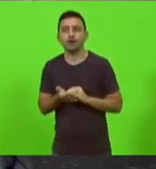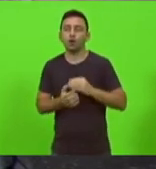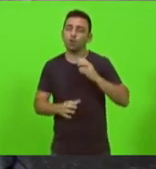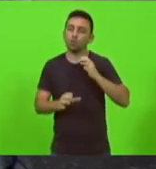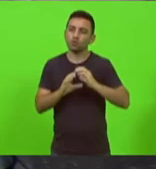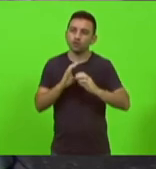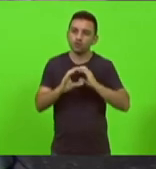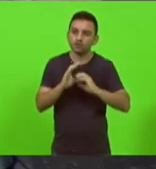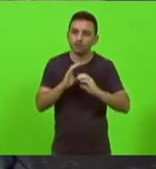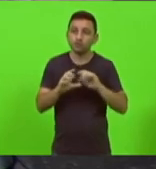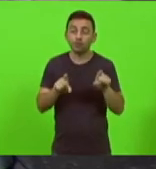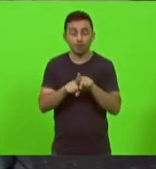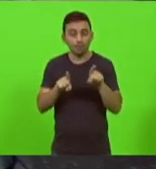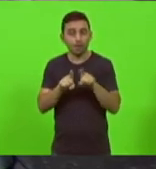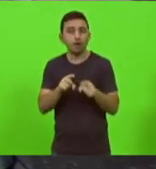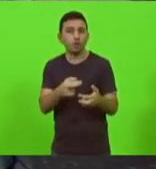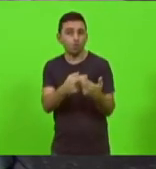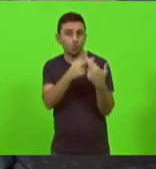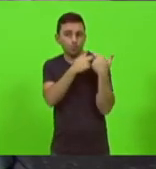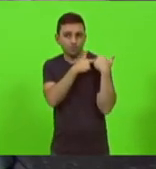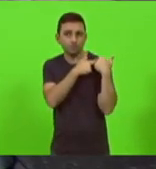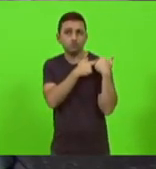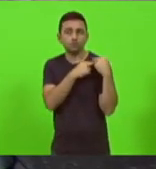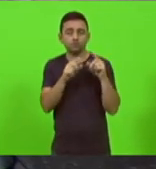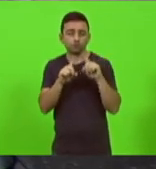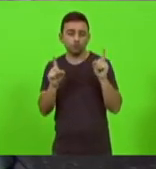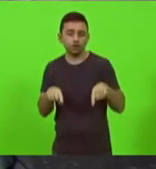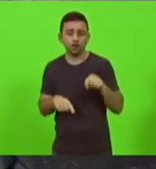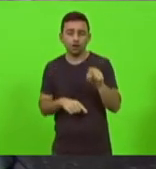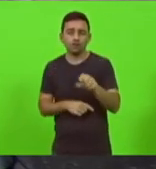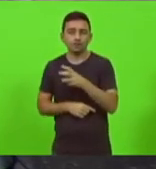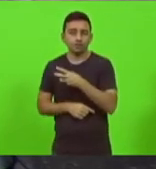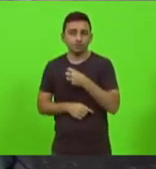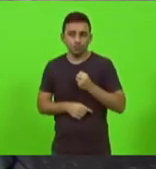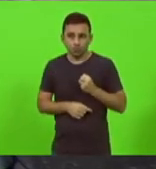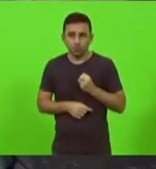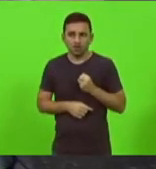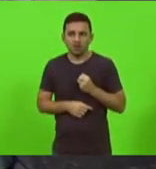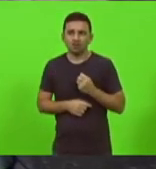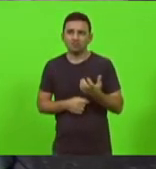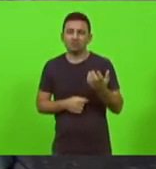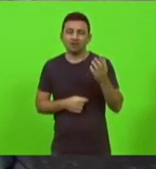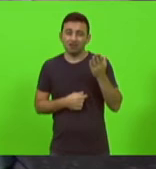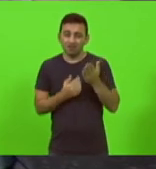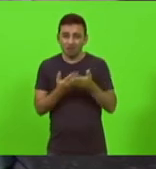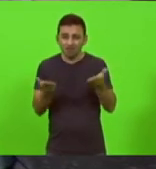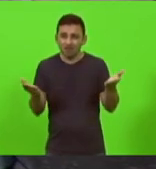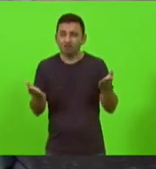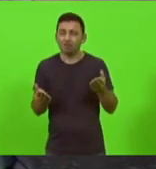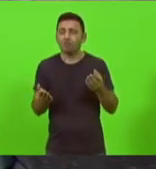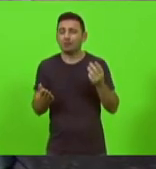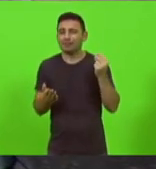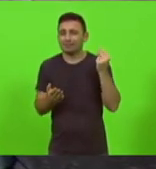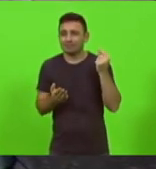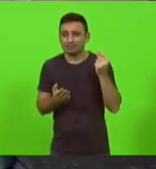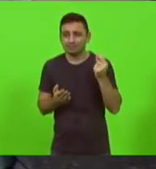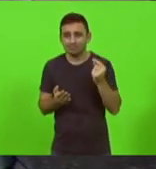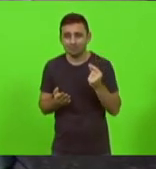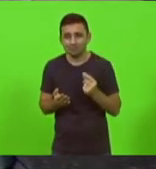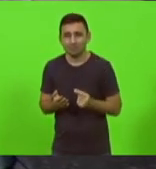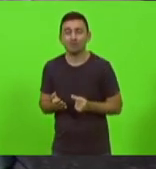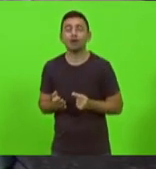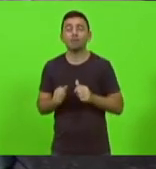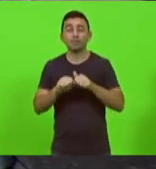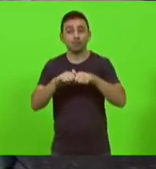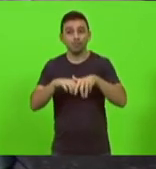de compromisso com os funcionários do SAMU aqueles que durante toda a pandemia estiveram à frente do